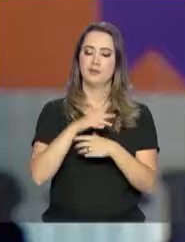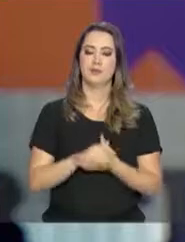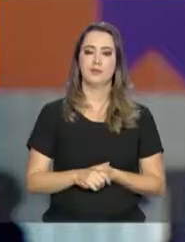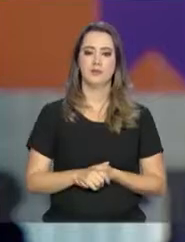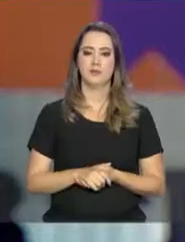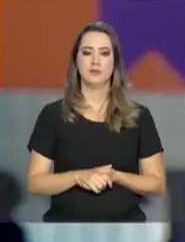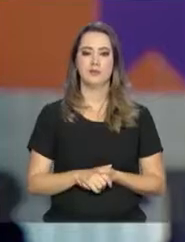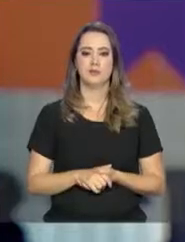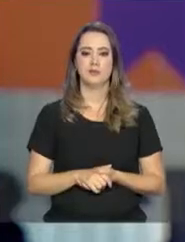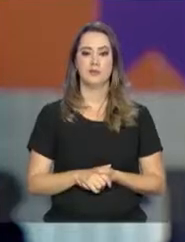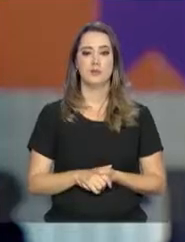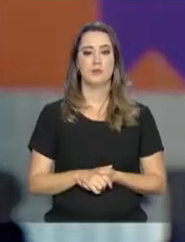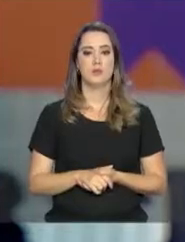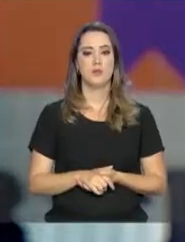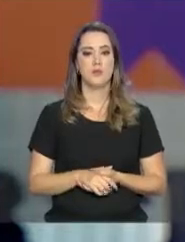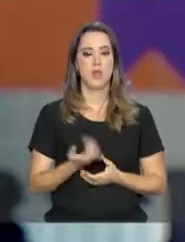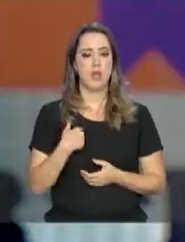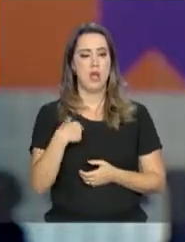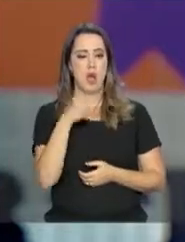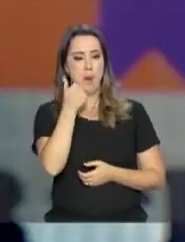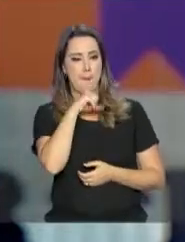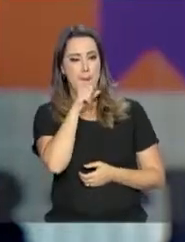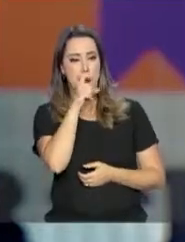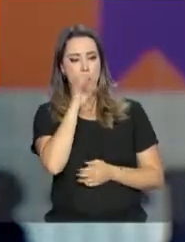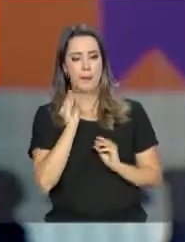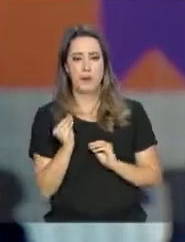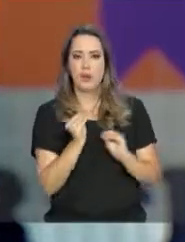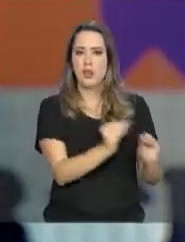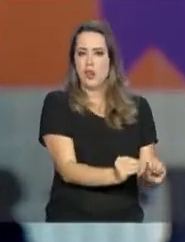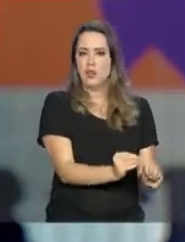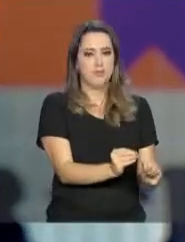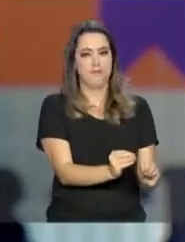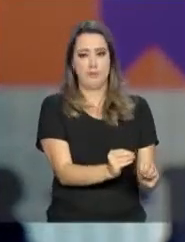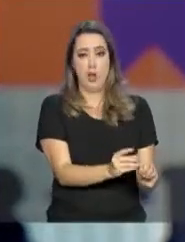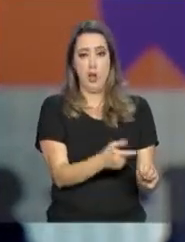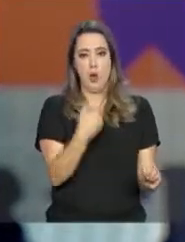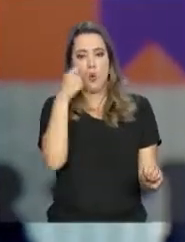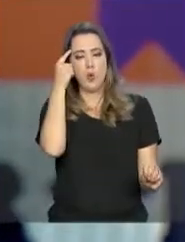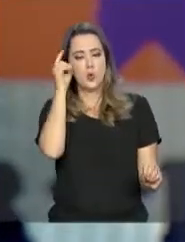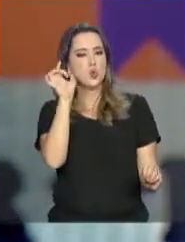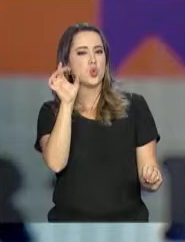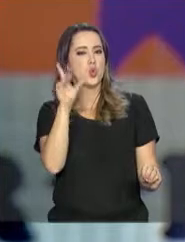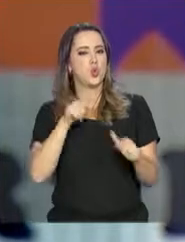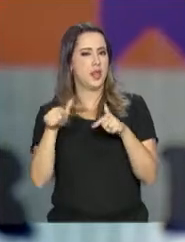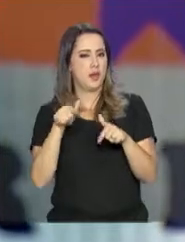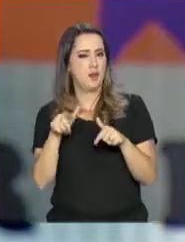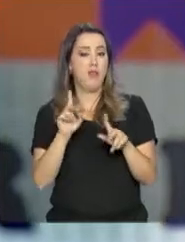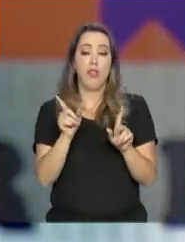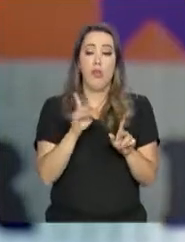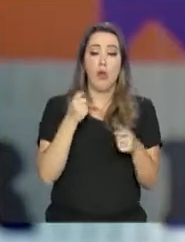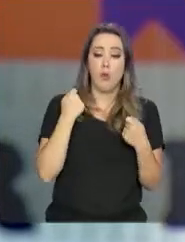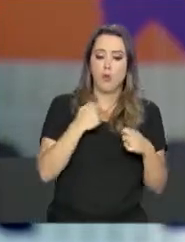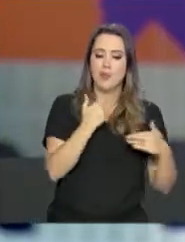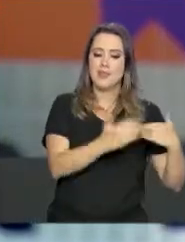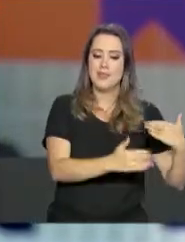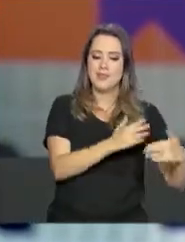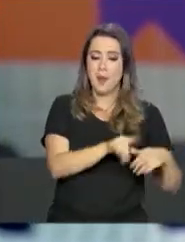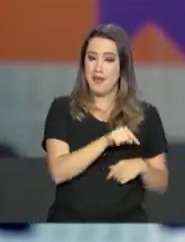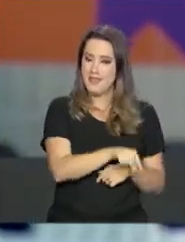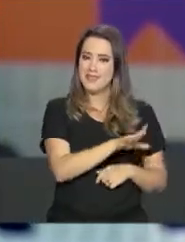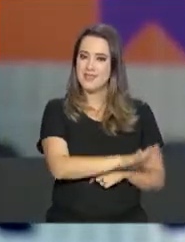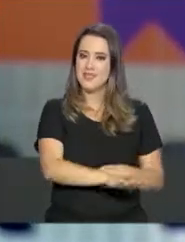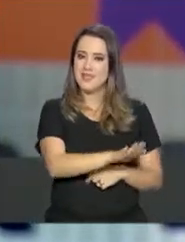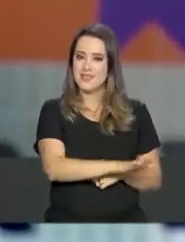Não é só para deixar aqui e os pais tenham a consciência de trabalhar tranquilo e tal, mas sim o desenvolvimento dessa